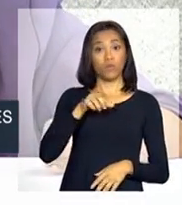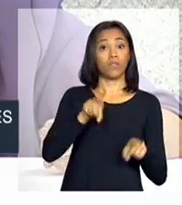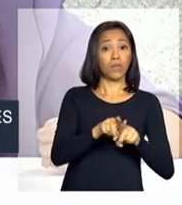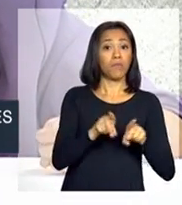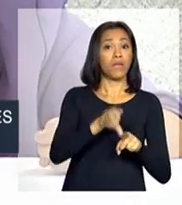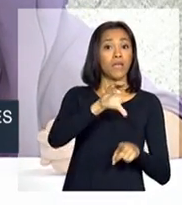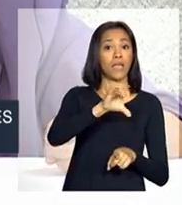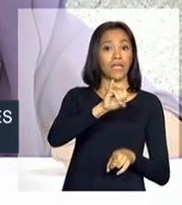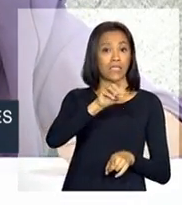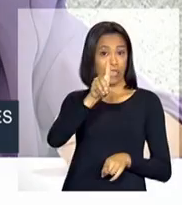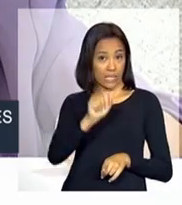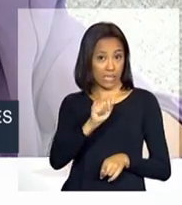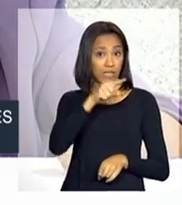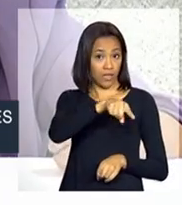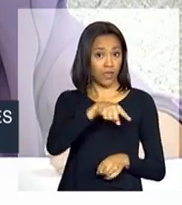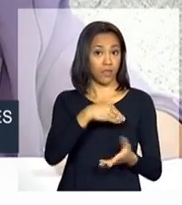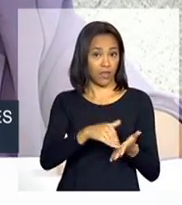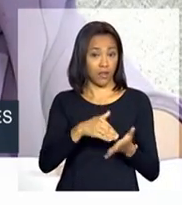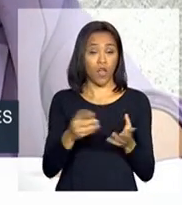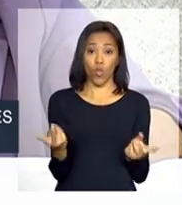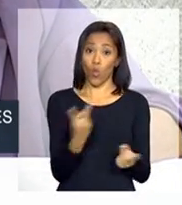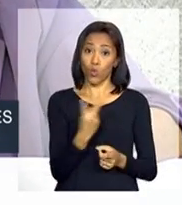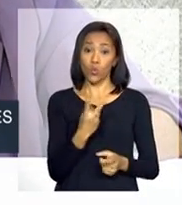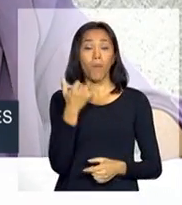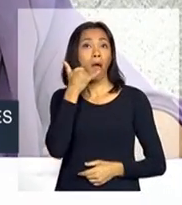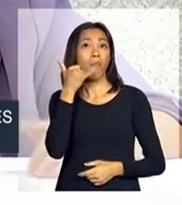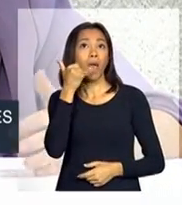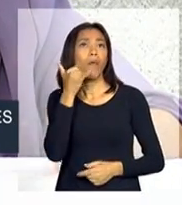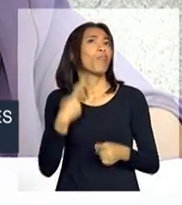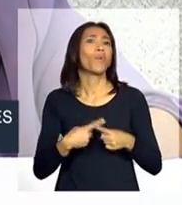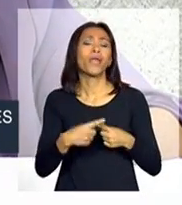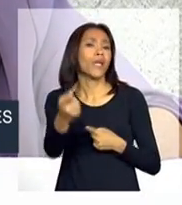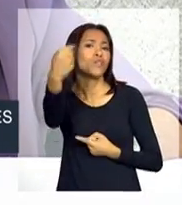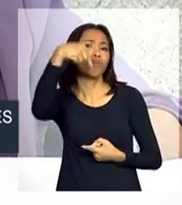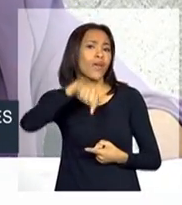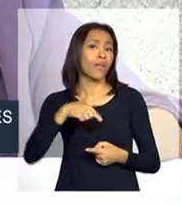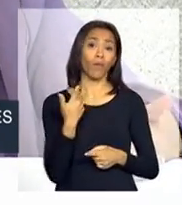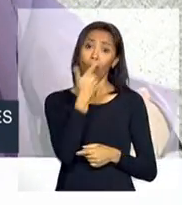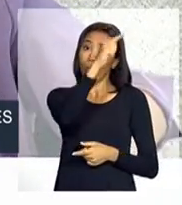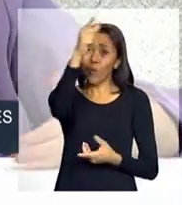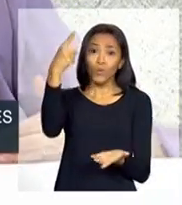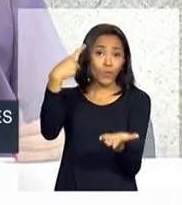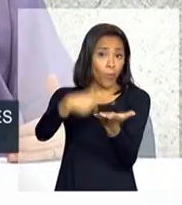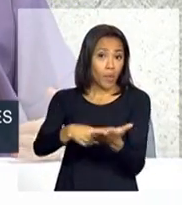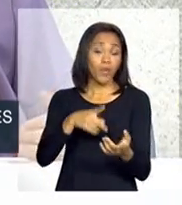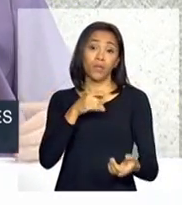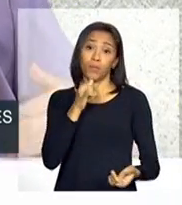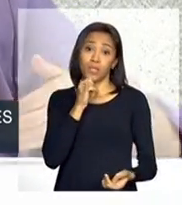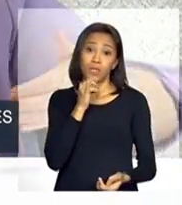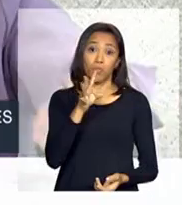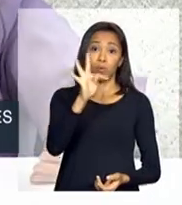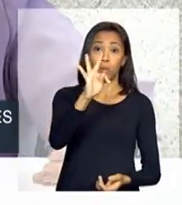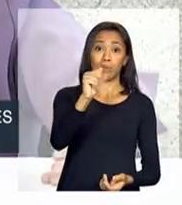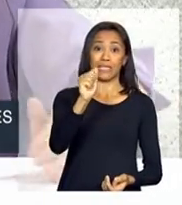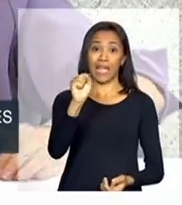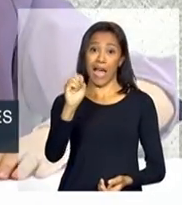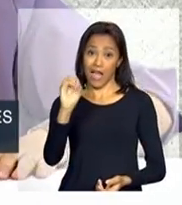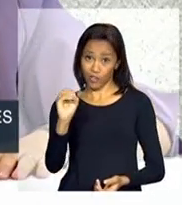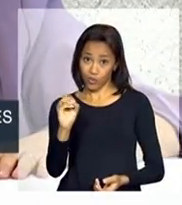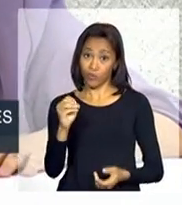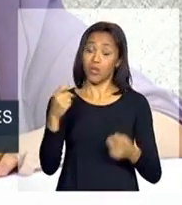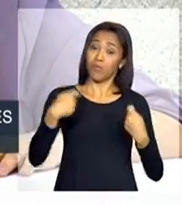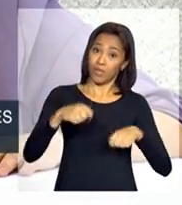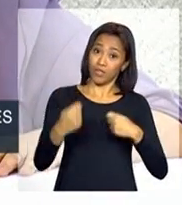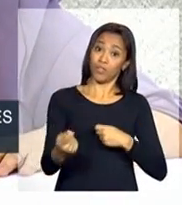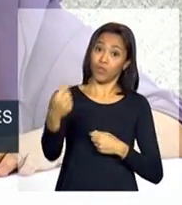Secretária Nacional de Enfrentamento à Violência. Por que eles não vieram a outros compromissos? Por exemplo, o Tássio Gênes estava aqui, teve que voltar para o